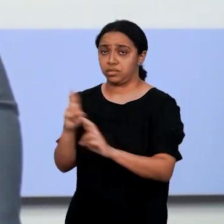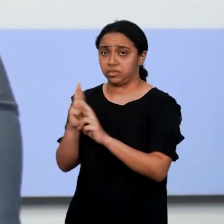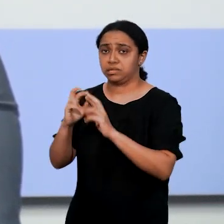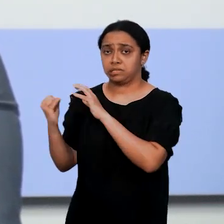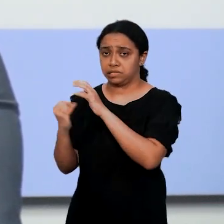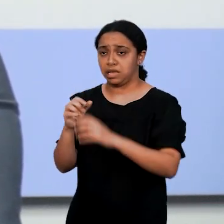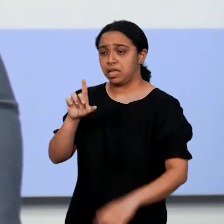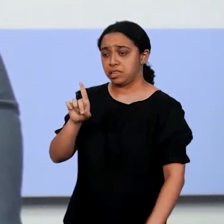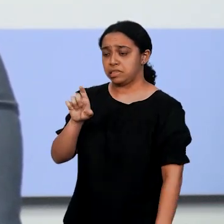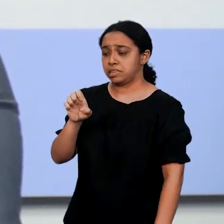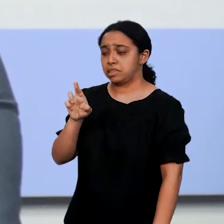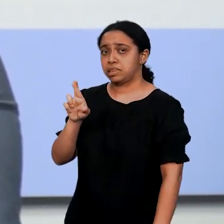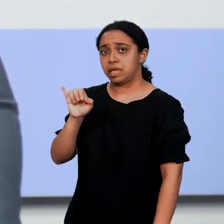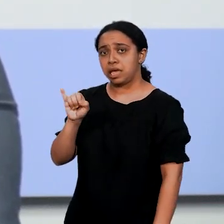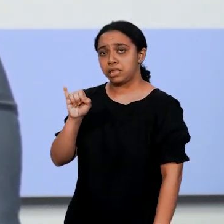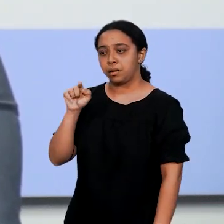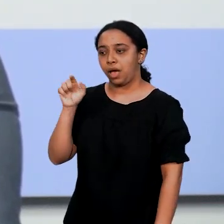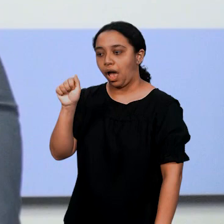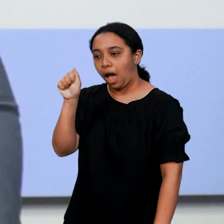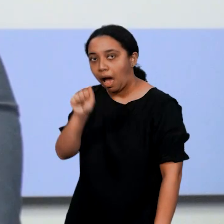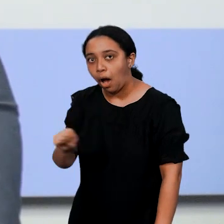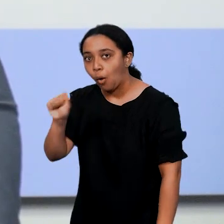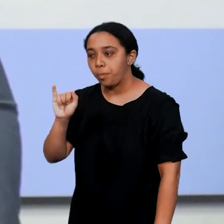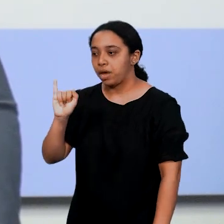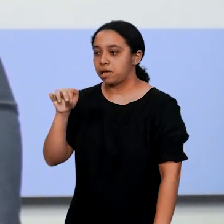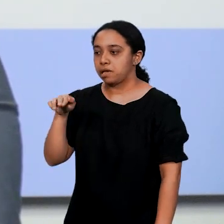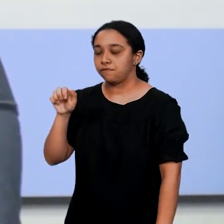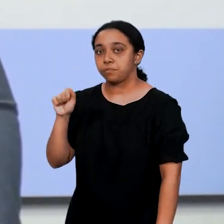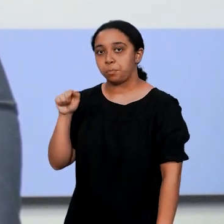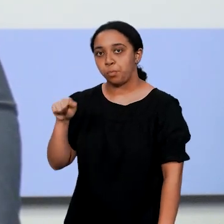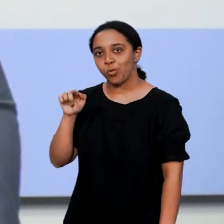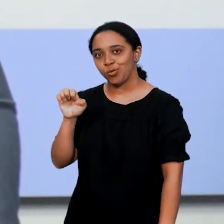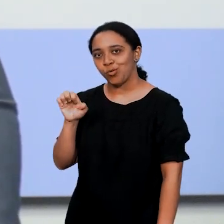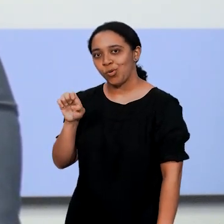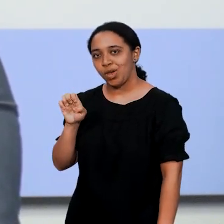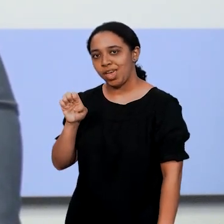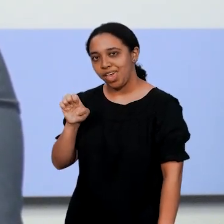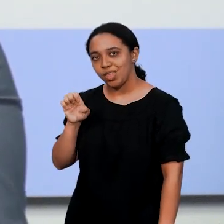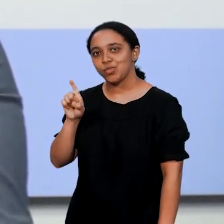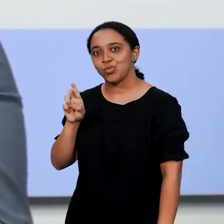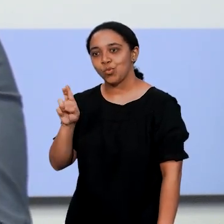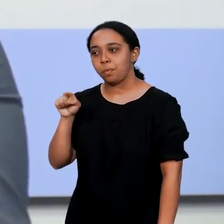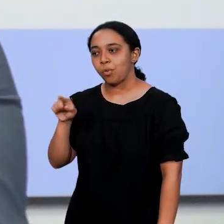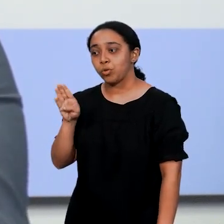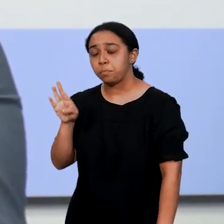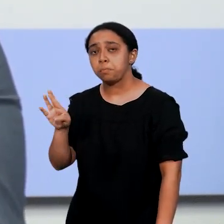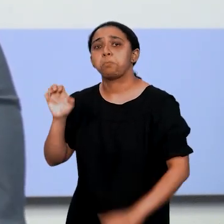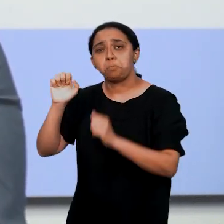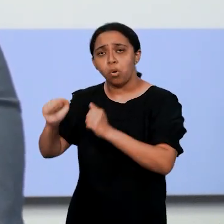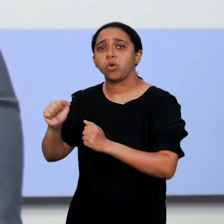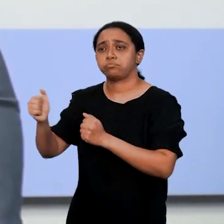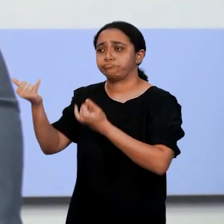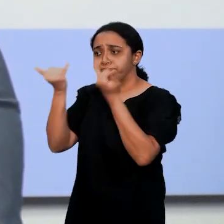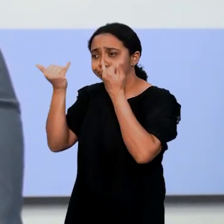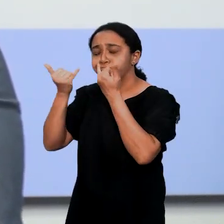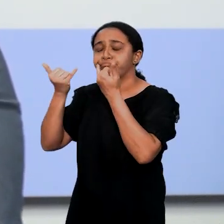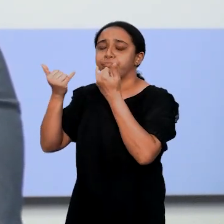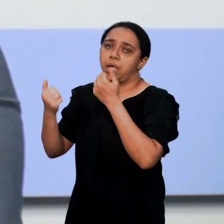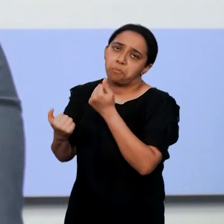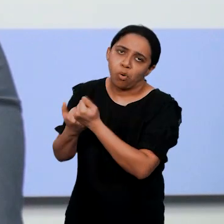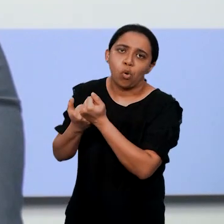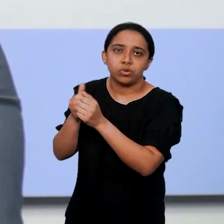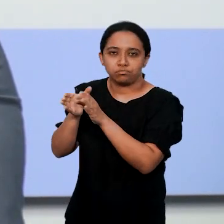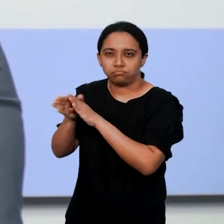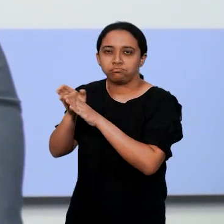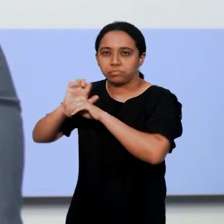-mail é diri, D-I-R-I, arroba, ifma.edu.br, pedindo informações, apoios, etc.